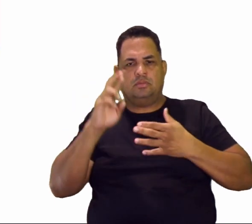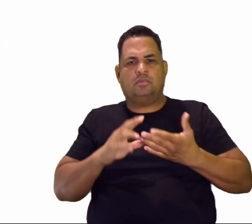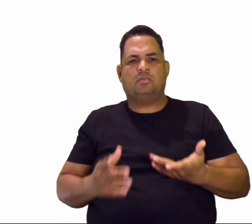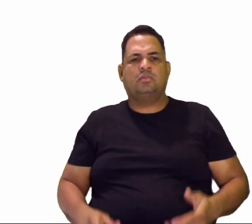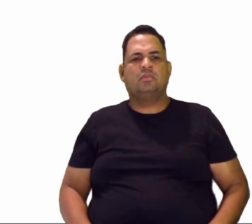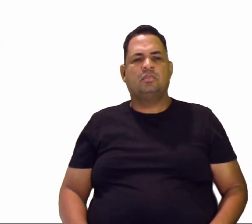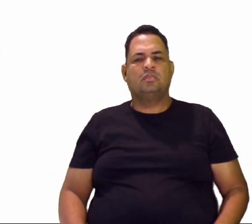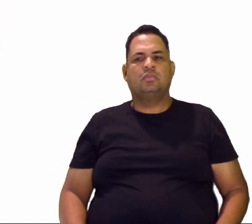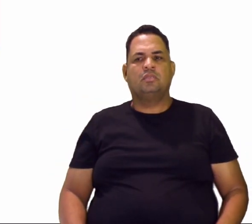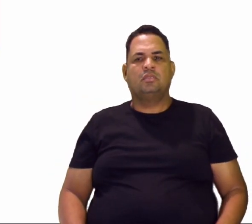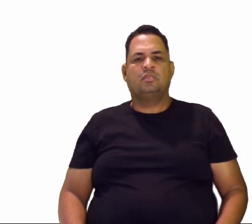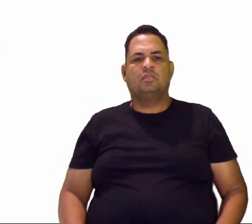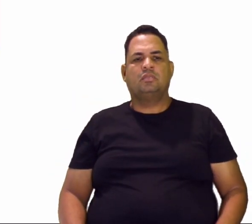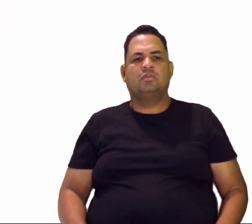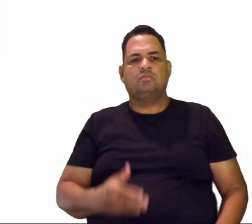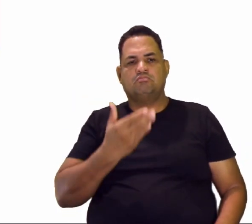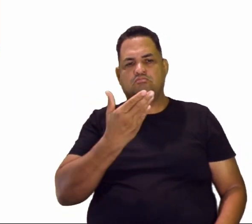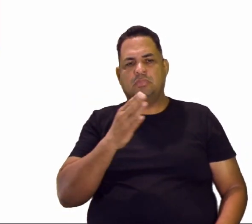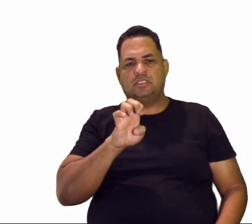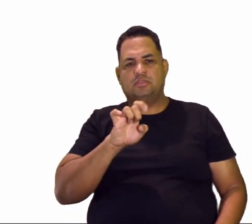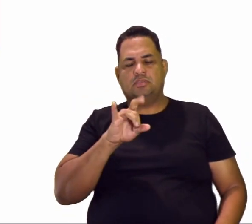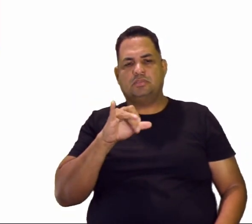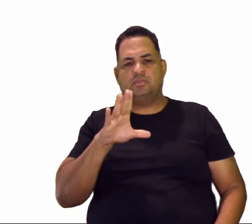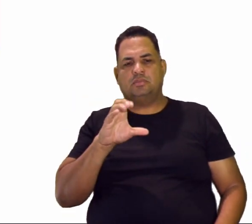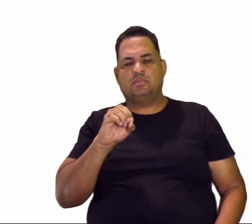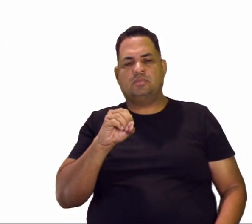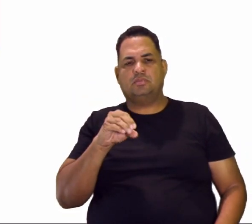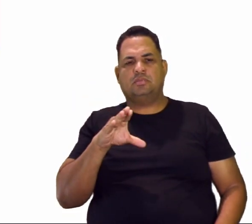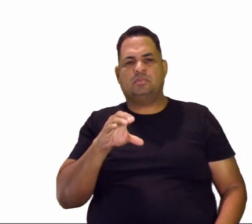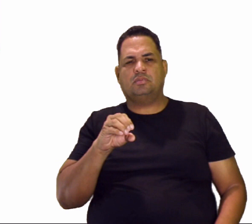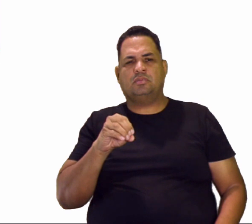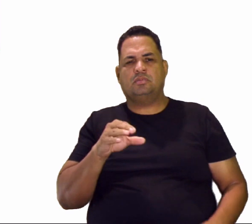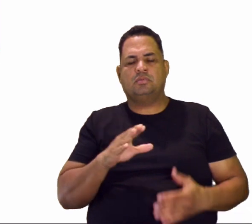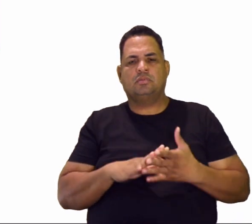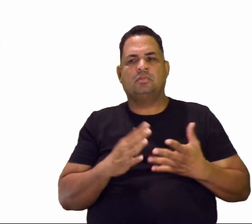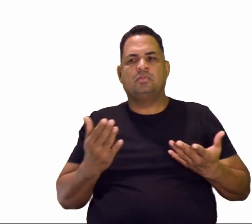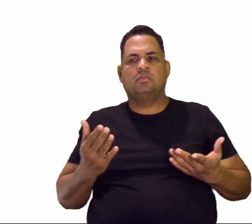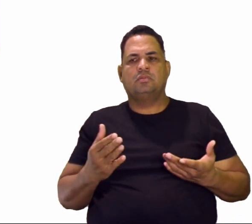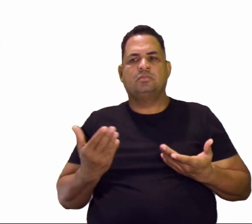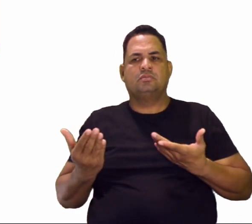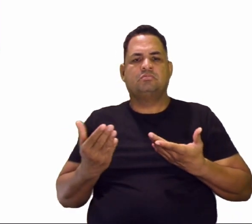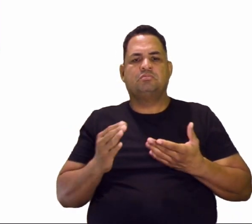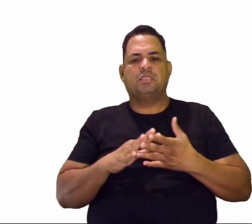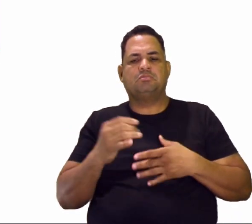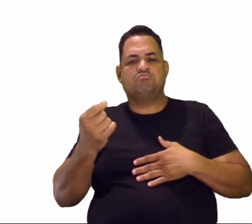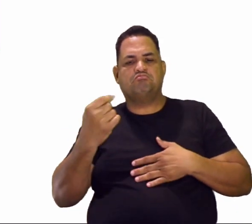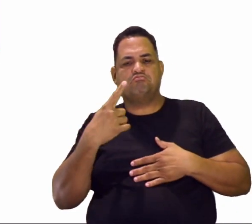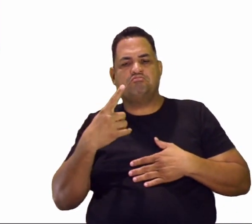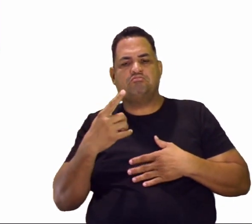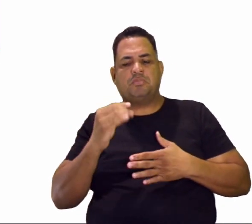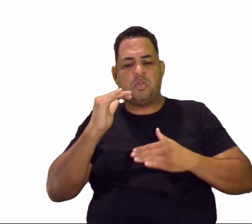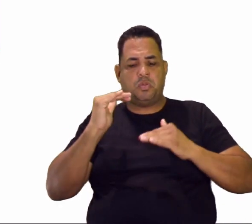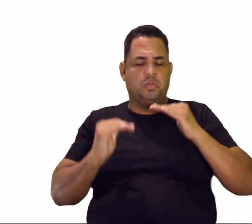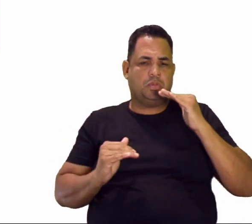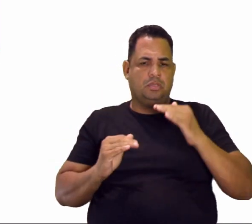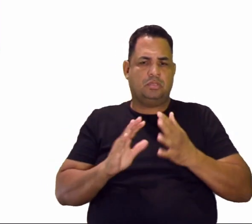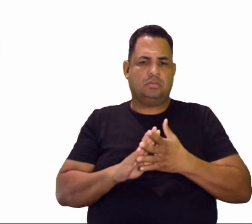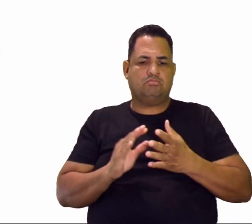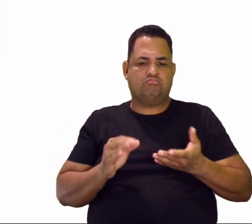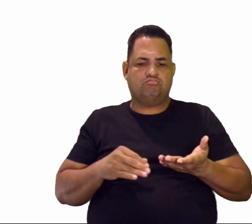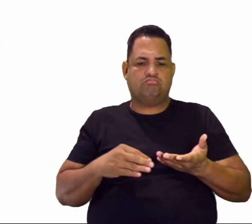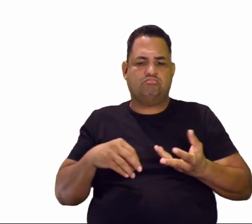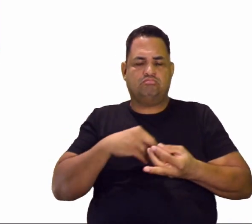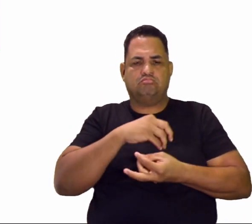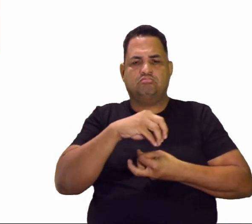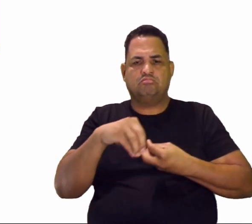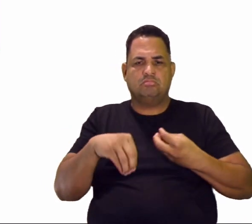novamente. O etnocentrismo é considerar o inverso cultural do outro como algo estranho, como algo inferior. Engloba as